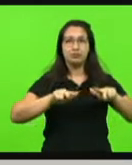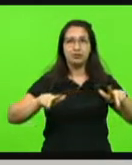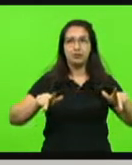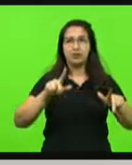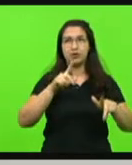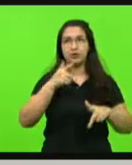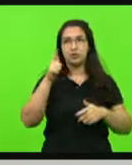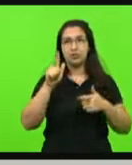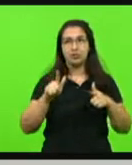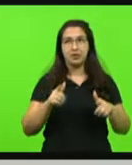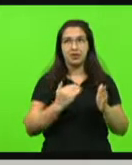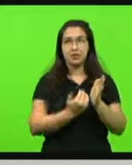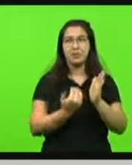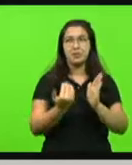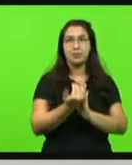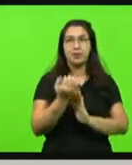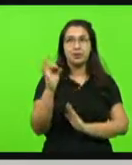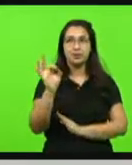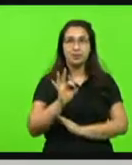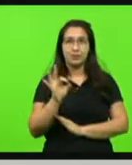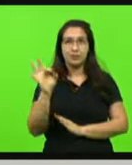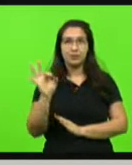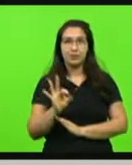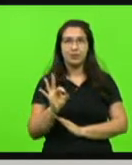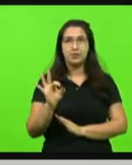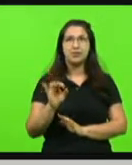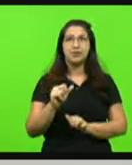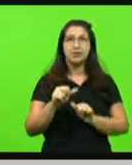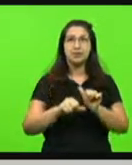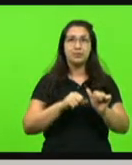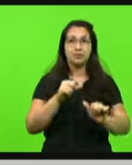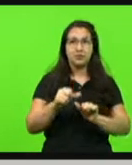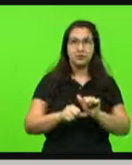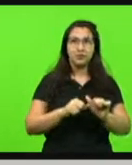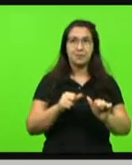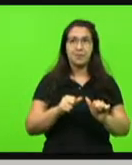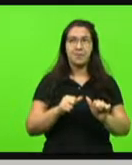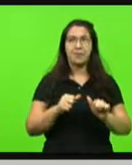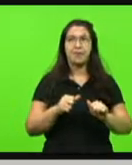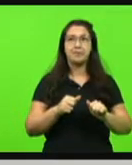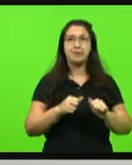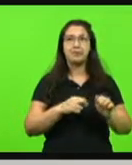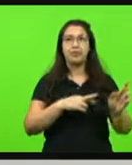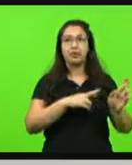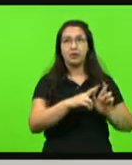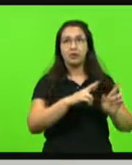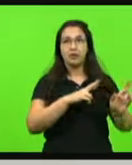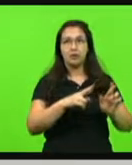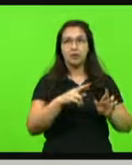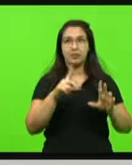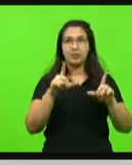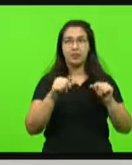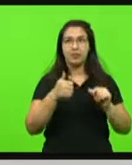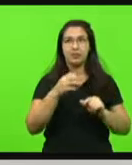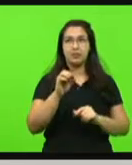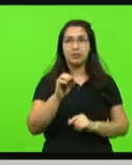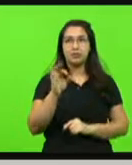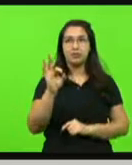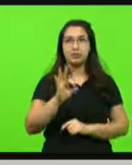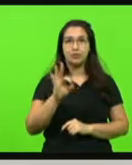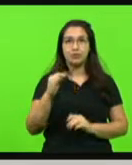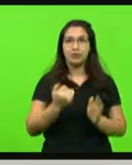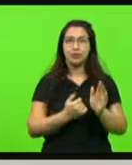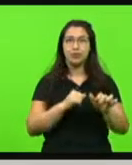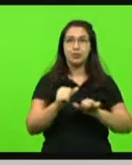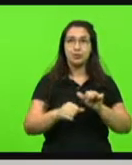aumentar o percentual destinado à manutenção e conservação da malha viária estadual de 10% para 30%, para